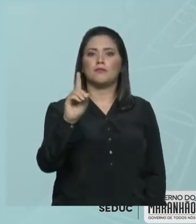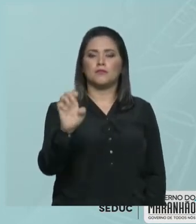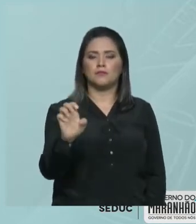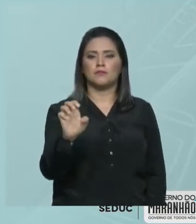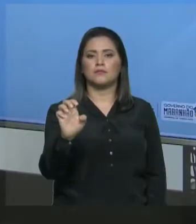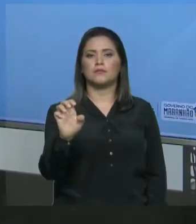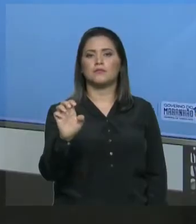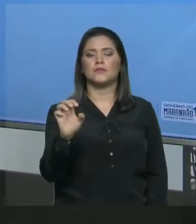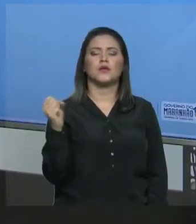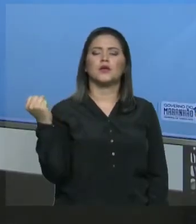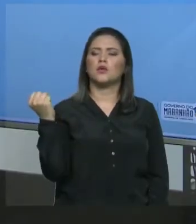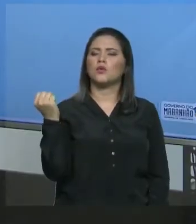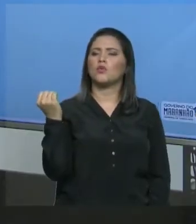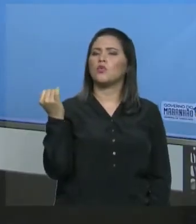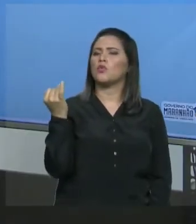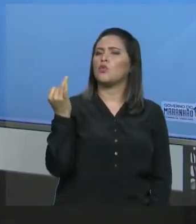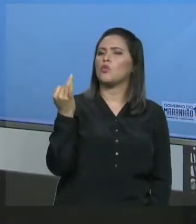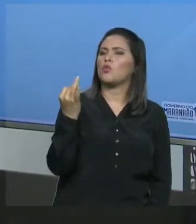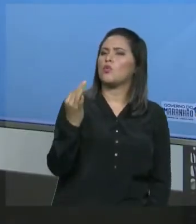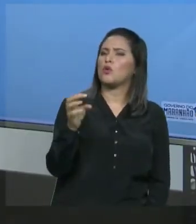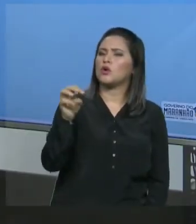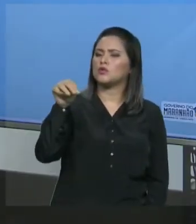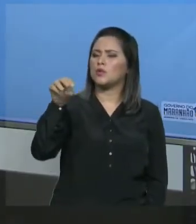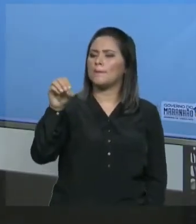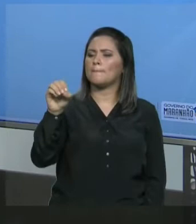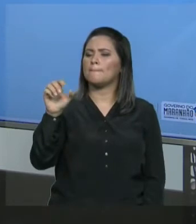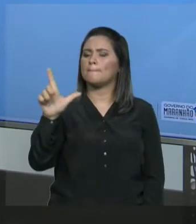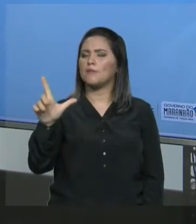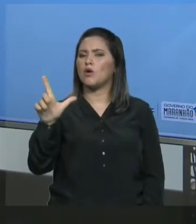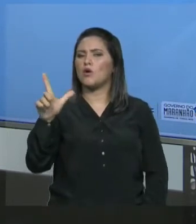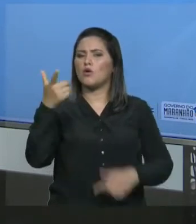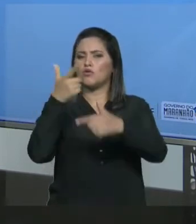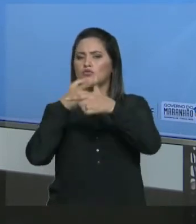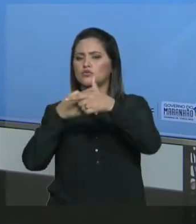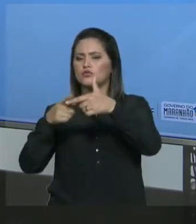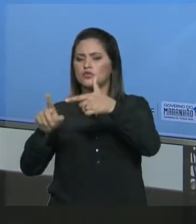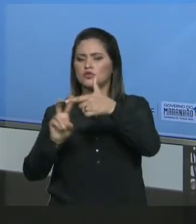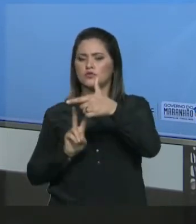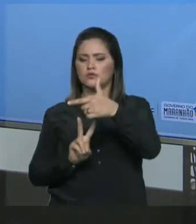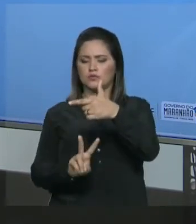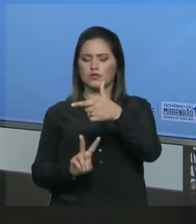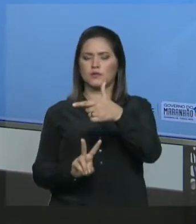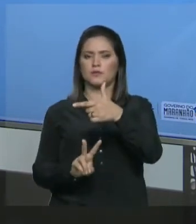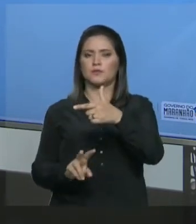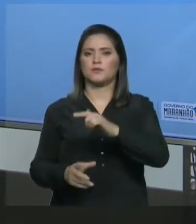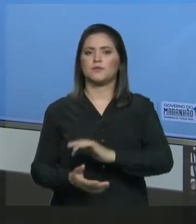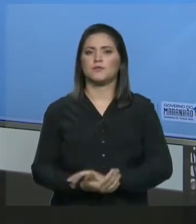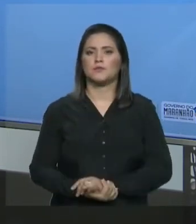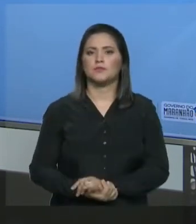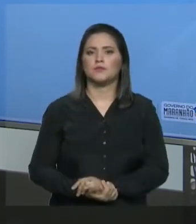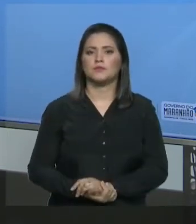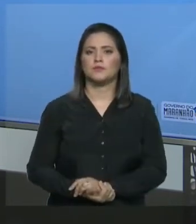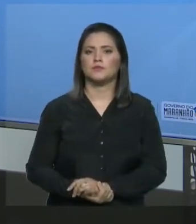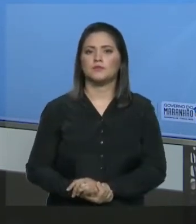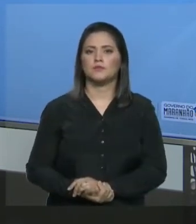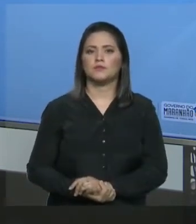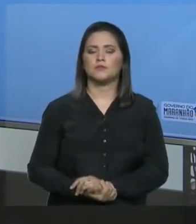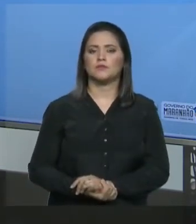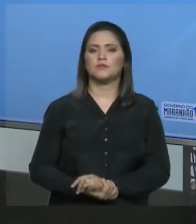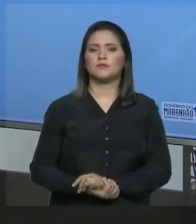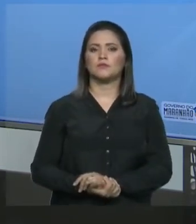matéria, pelo volume da solução. Ok? Geralmente, a concentração molar é expressa em mol,